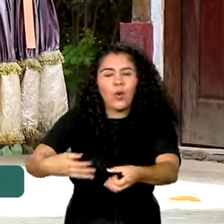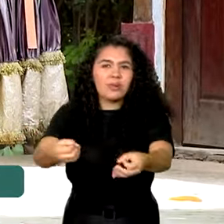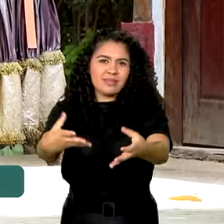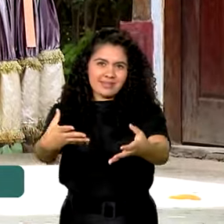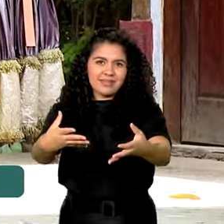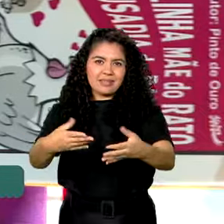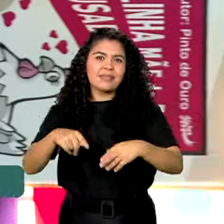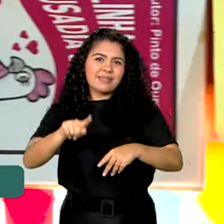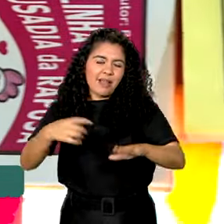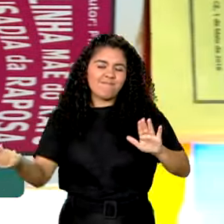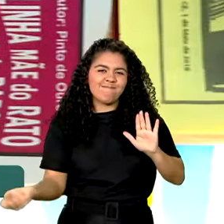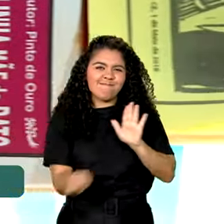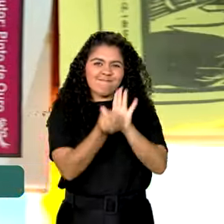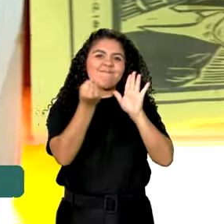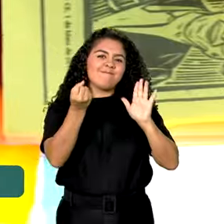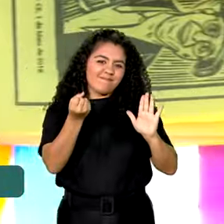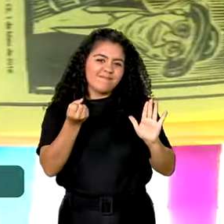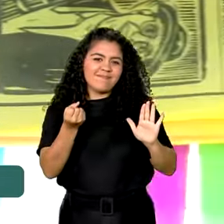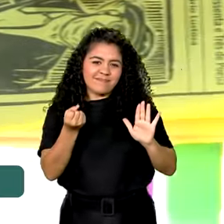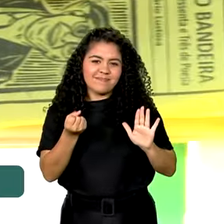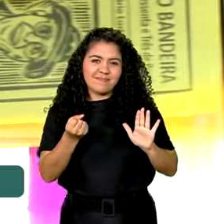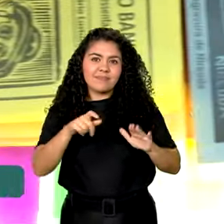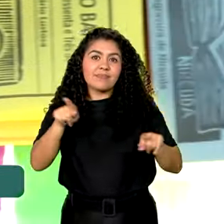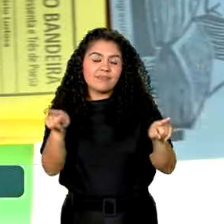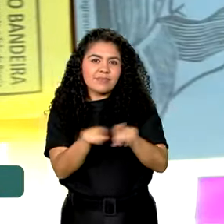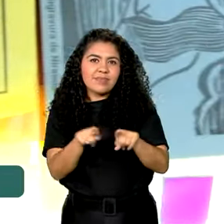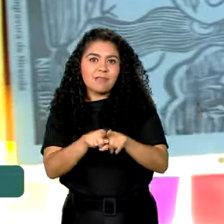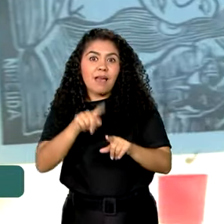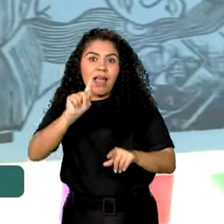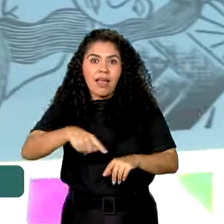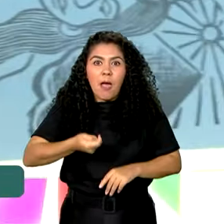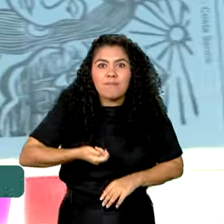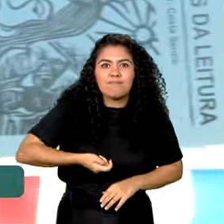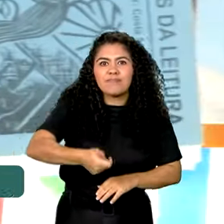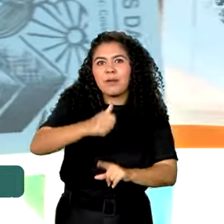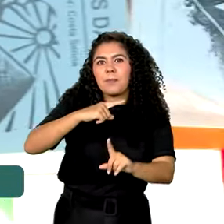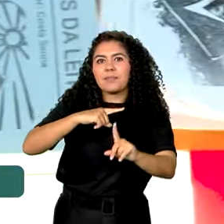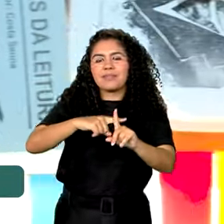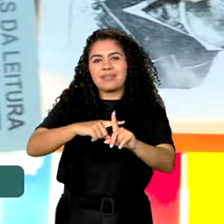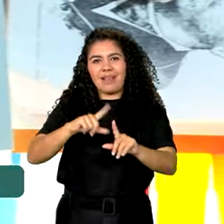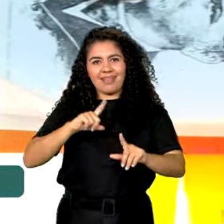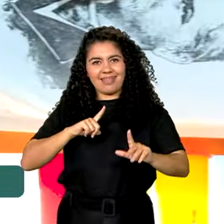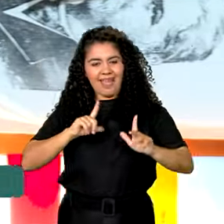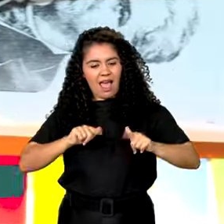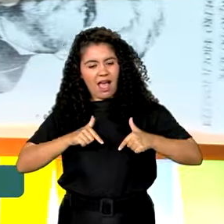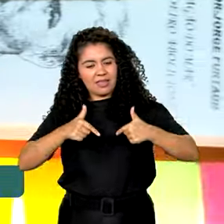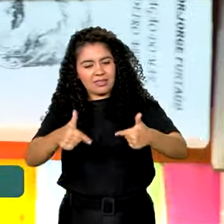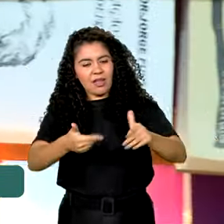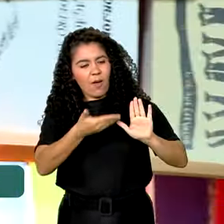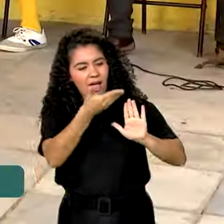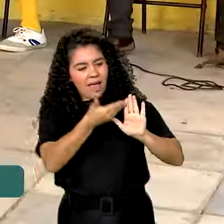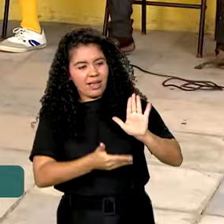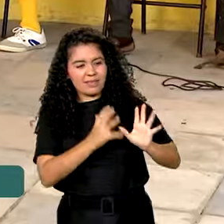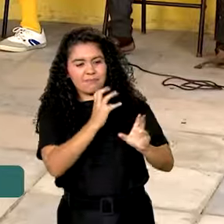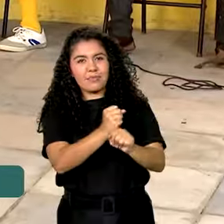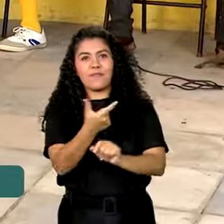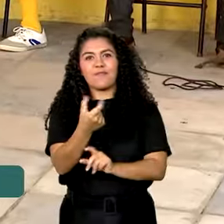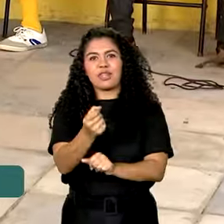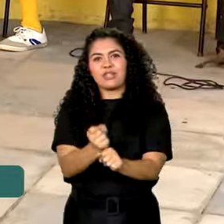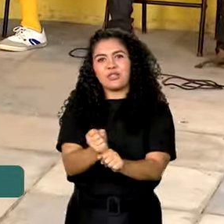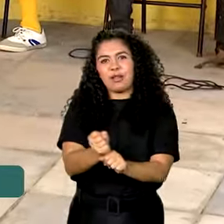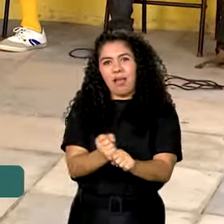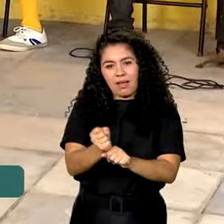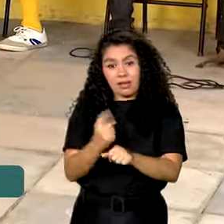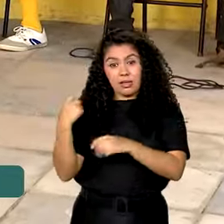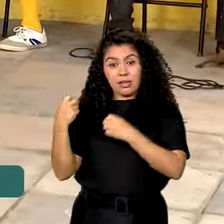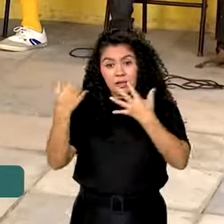grande legado, é o grande... É o benefício que existe nessa ação que completa 20 anos, Em 20 anos,